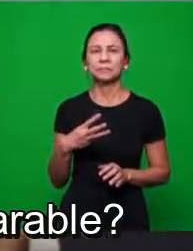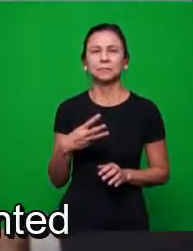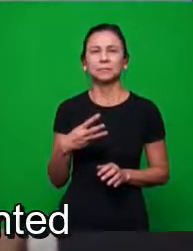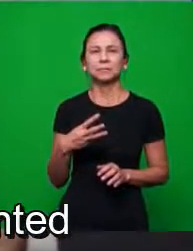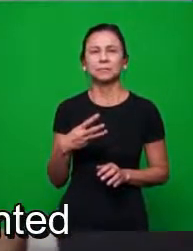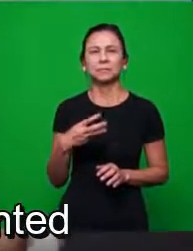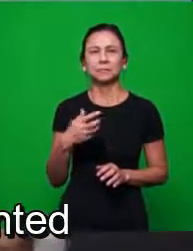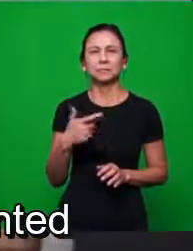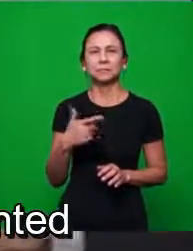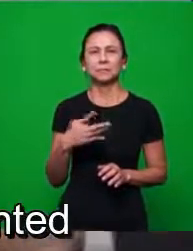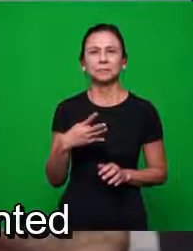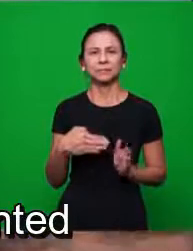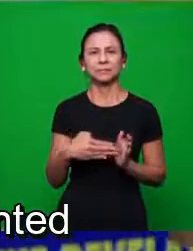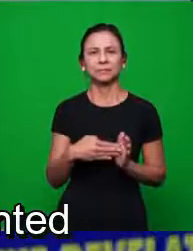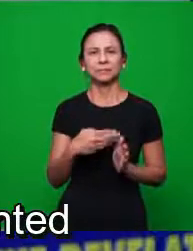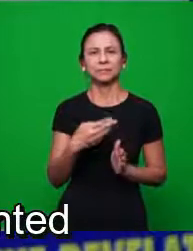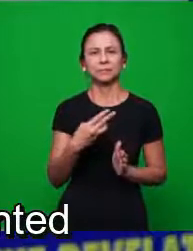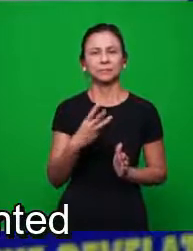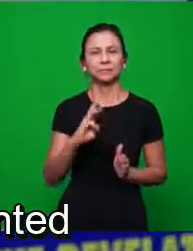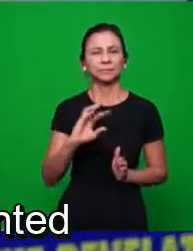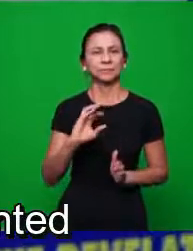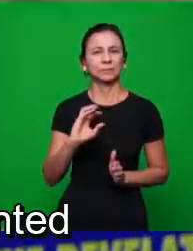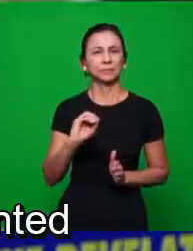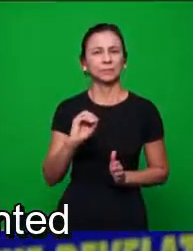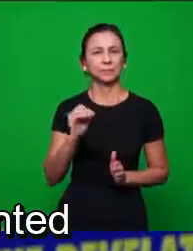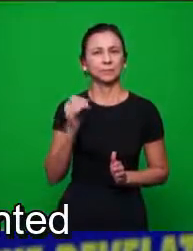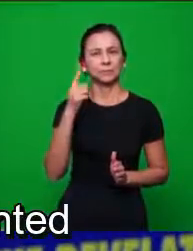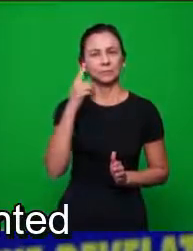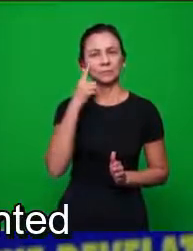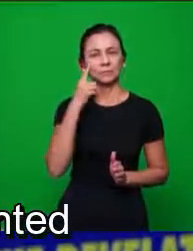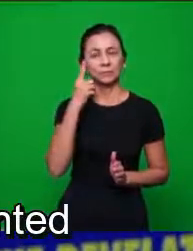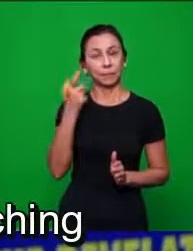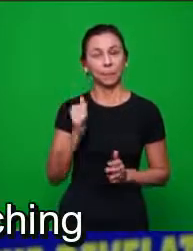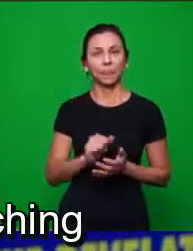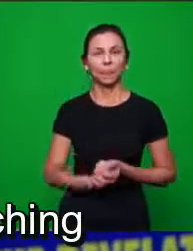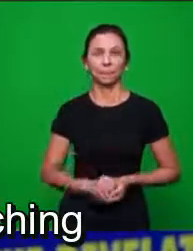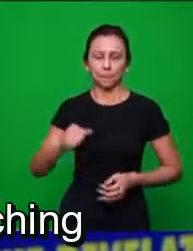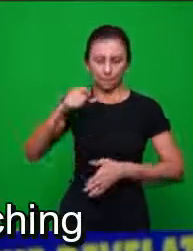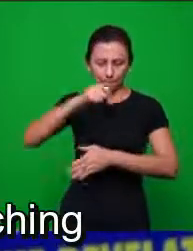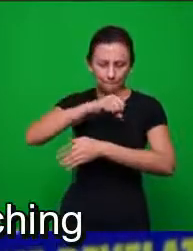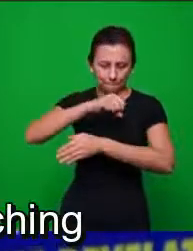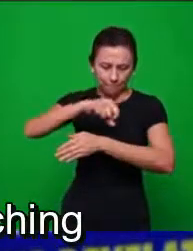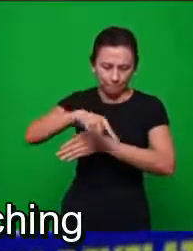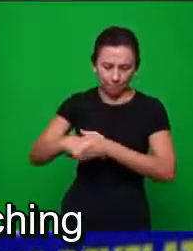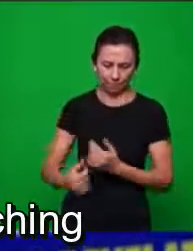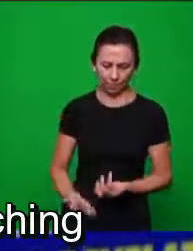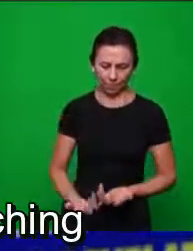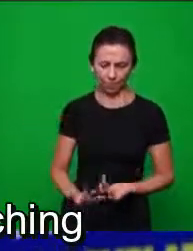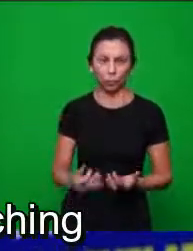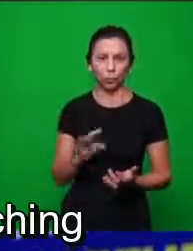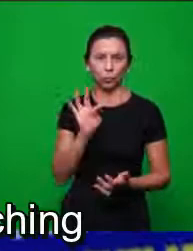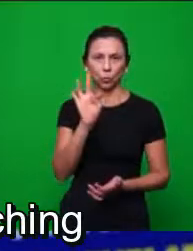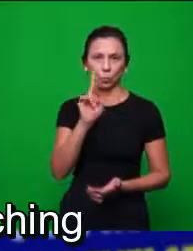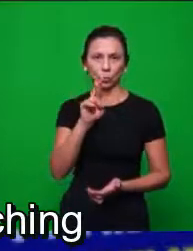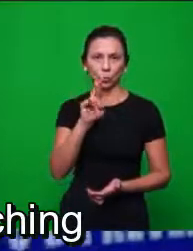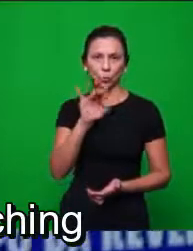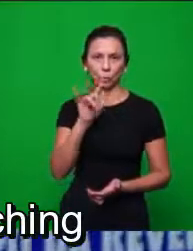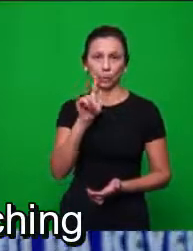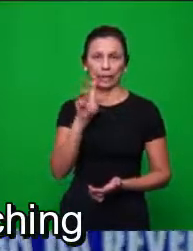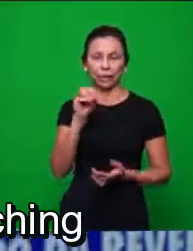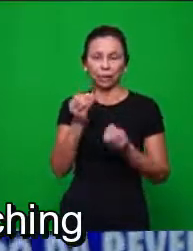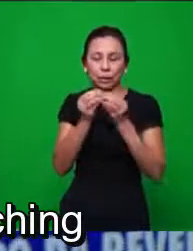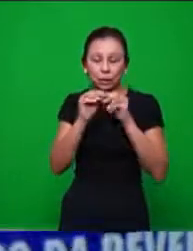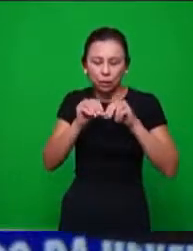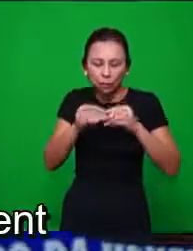parábola? Do trigo e do joio. Observe, o trigo foi plantado aqui. Que a semente é a doutrina,